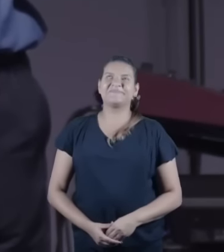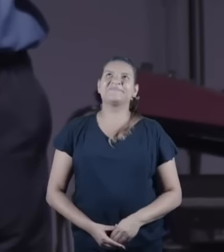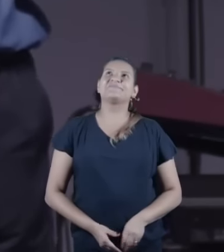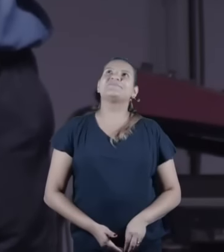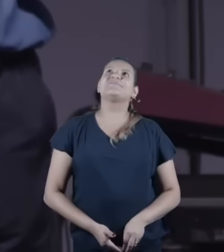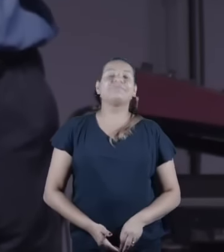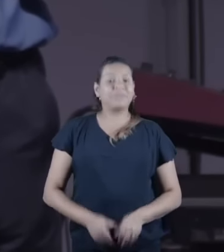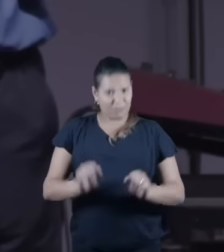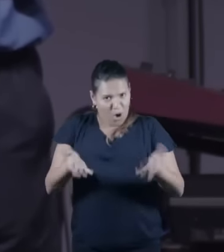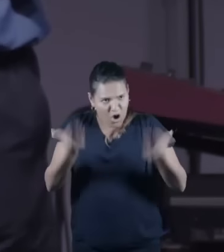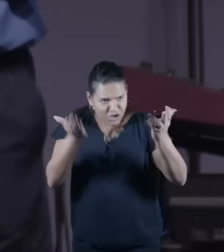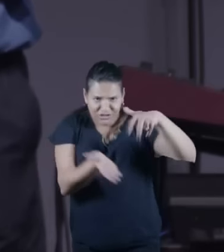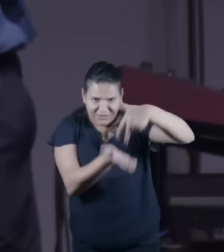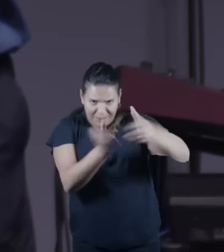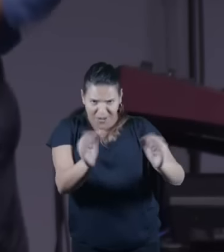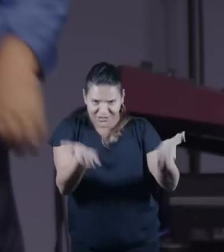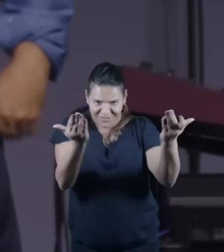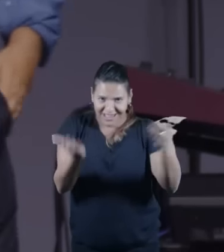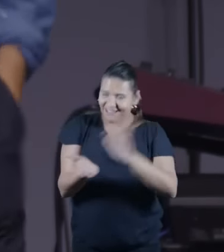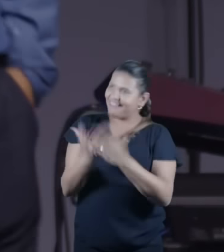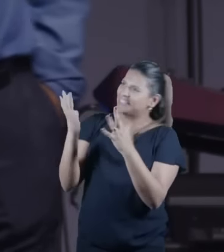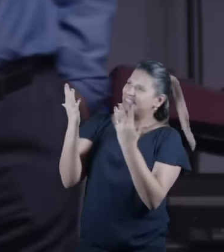pode levantar se você quiser